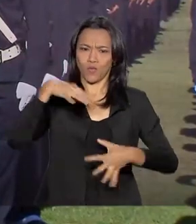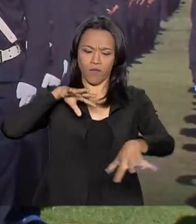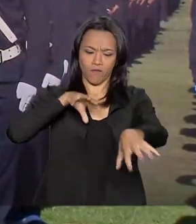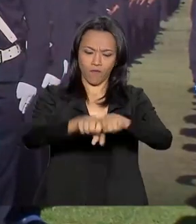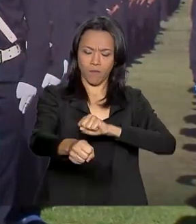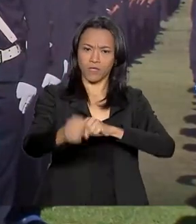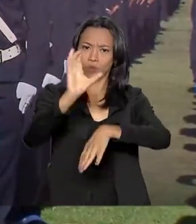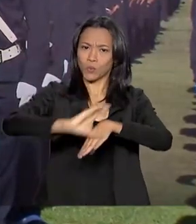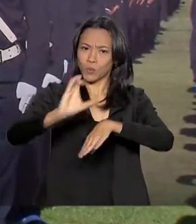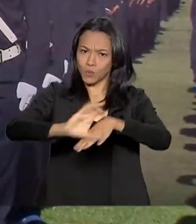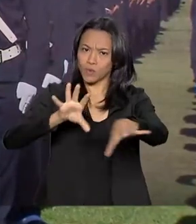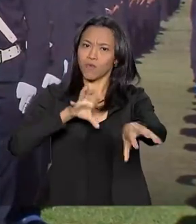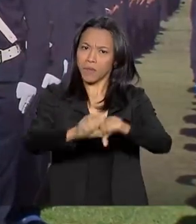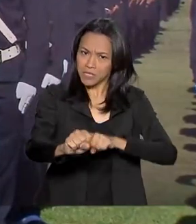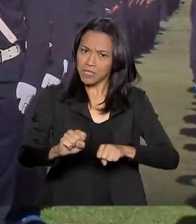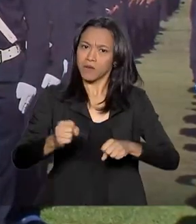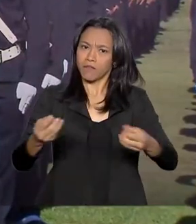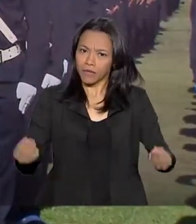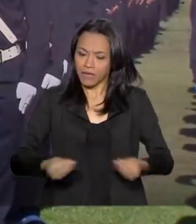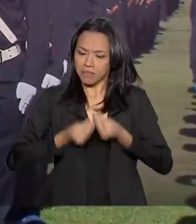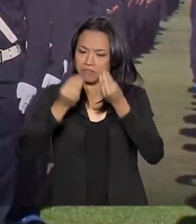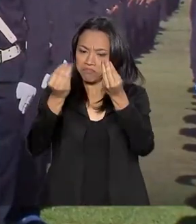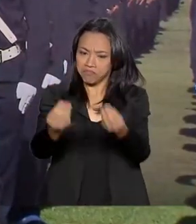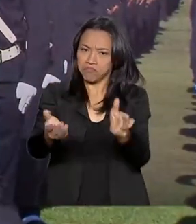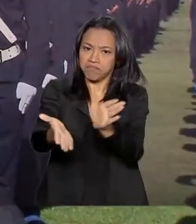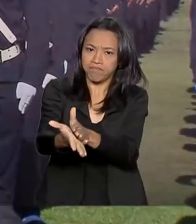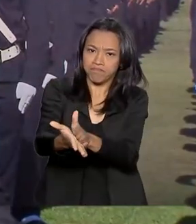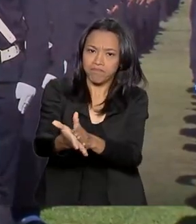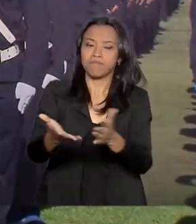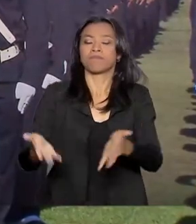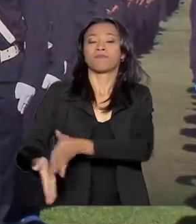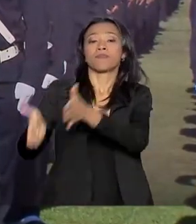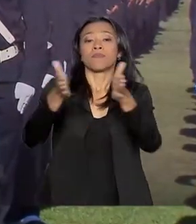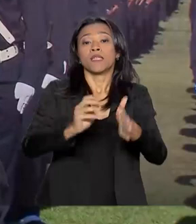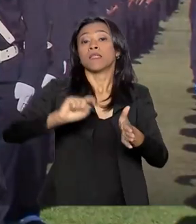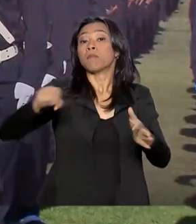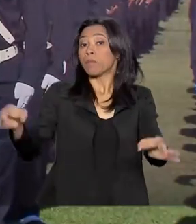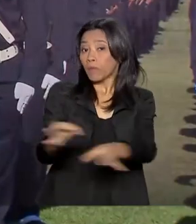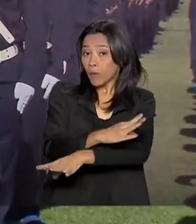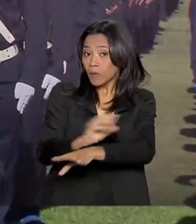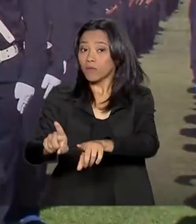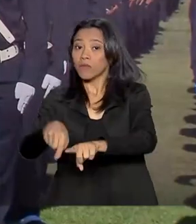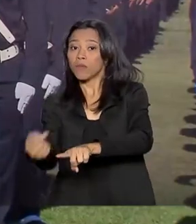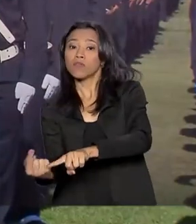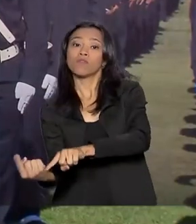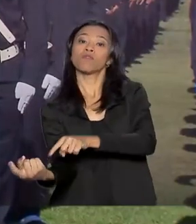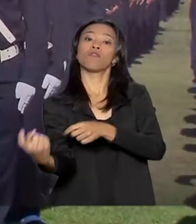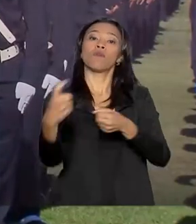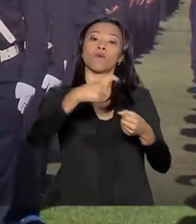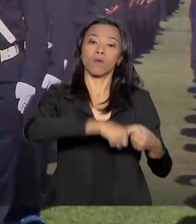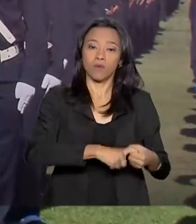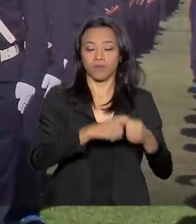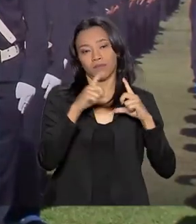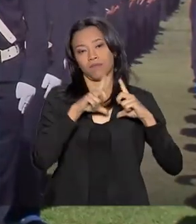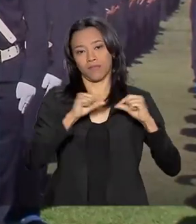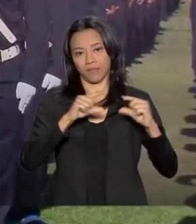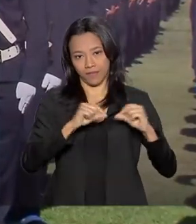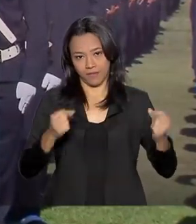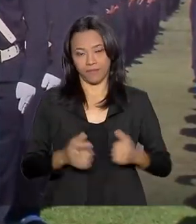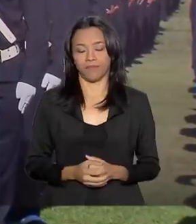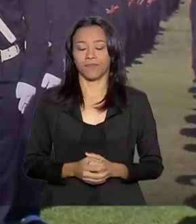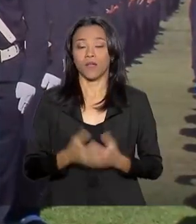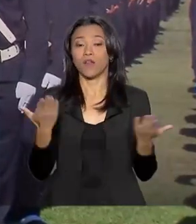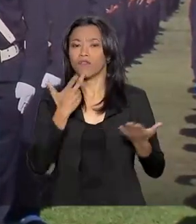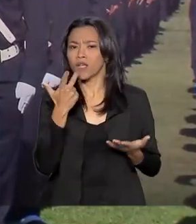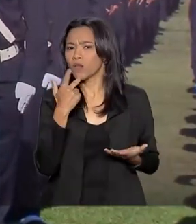formação de sargento aqui da Marinha. Depois do evento, no Rio de Janeiro, o presidente da República retorna para Brasília. Agora, falando